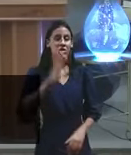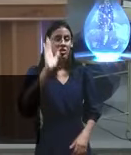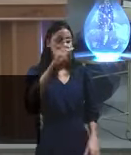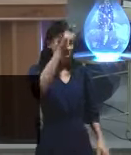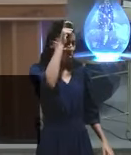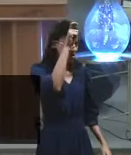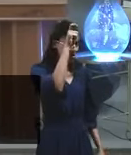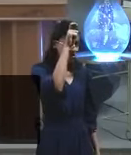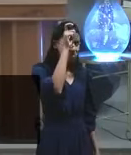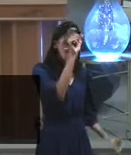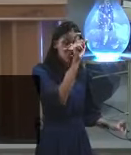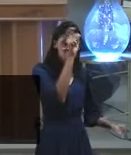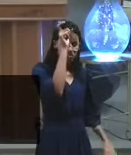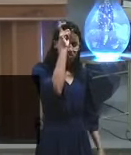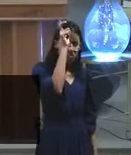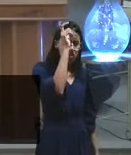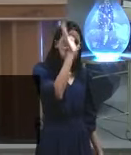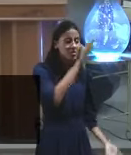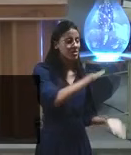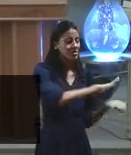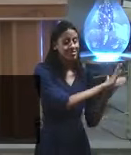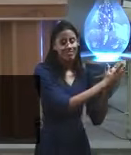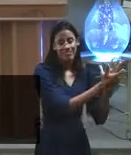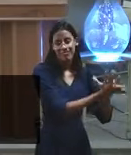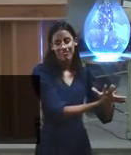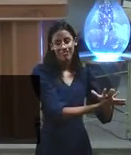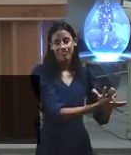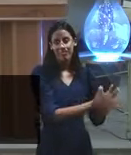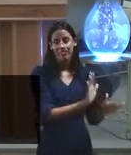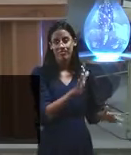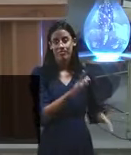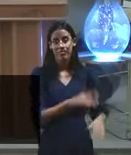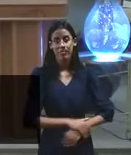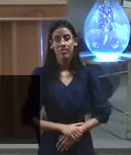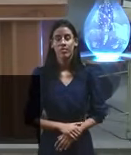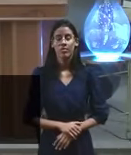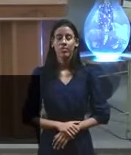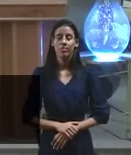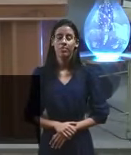nem a chave da casa está com Ele, quem tem sou eu,